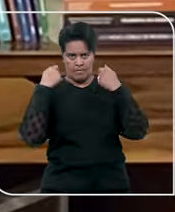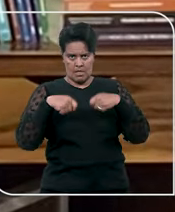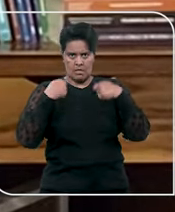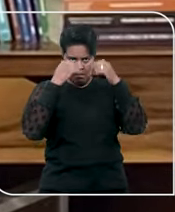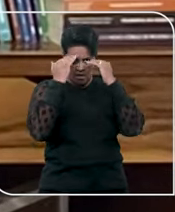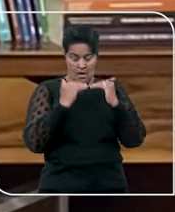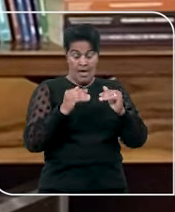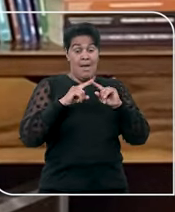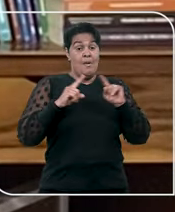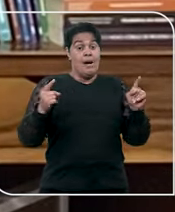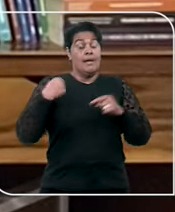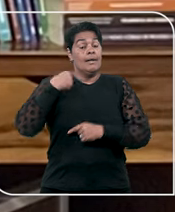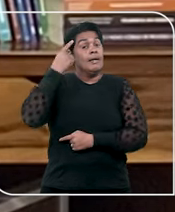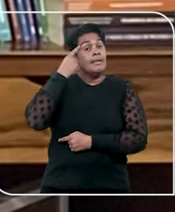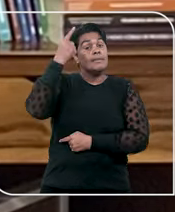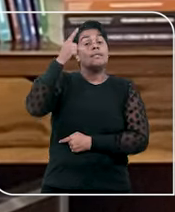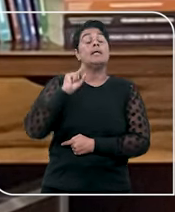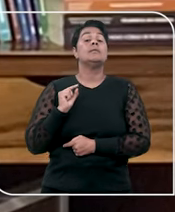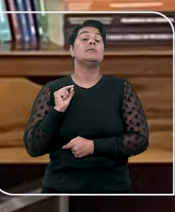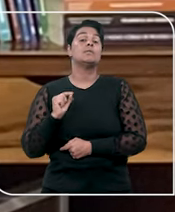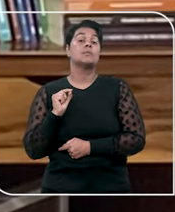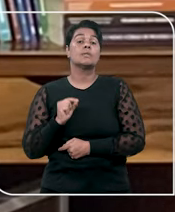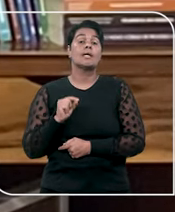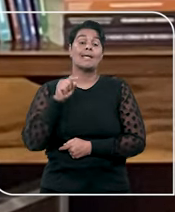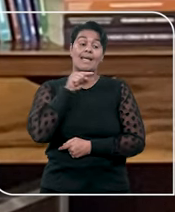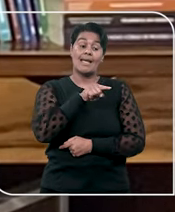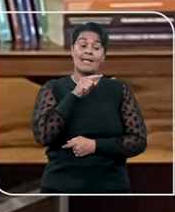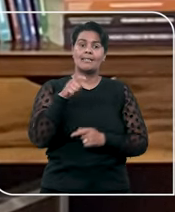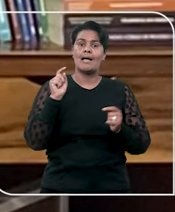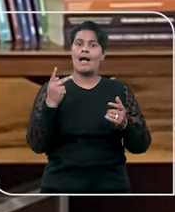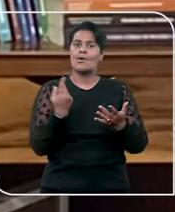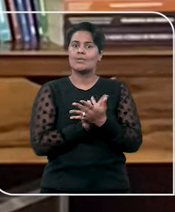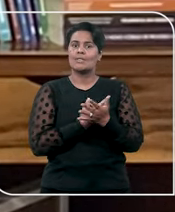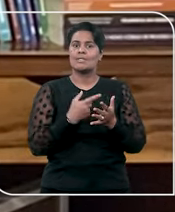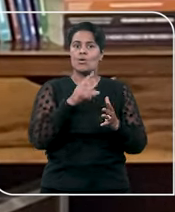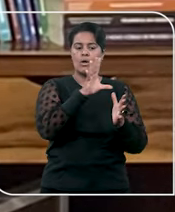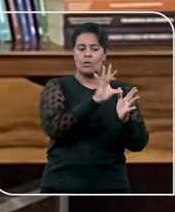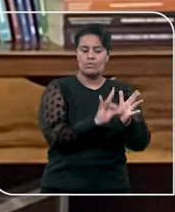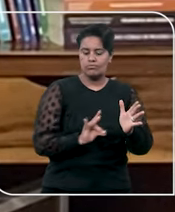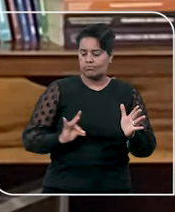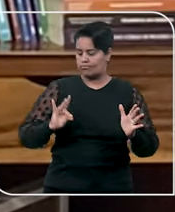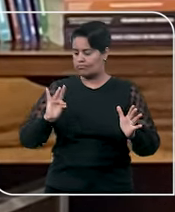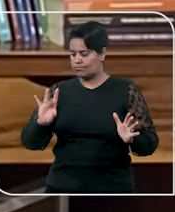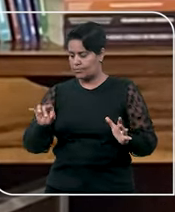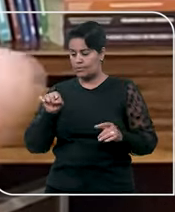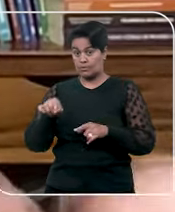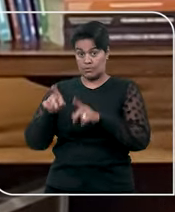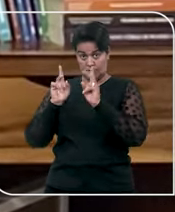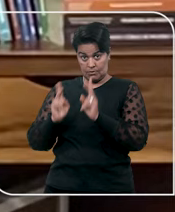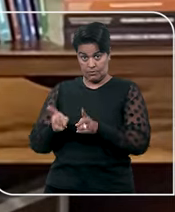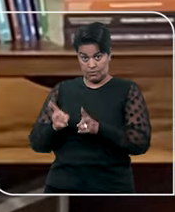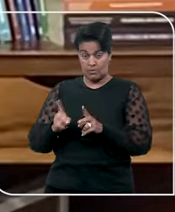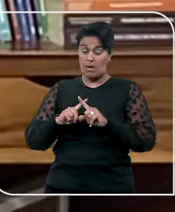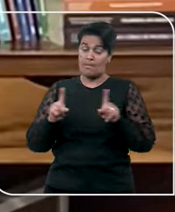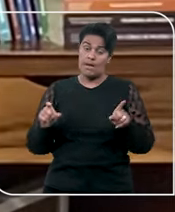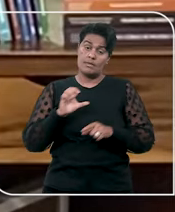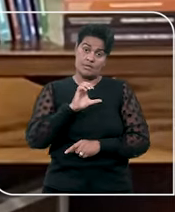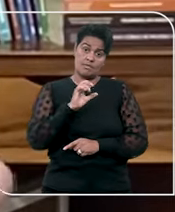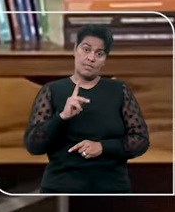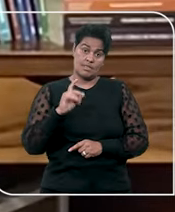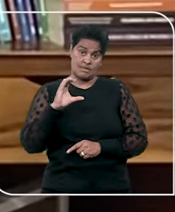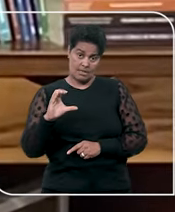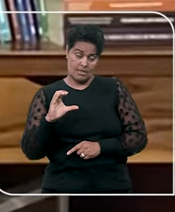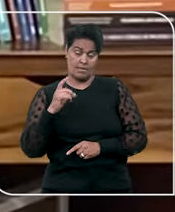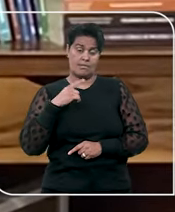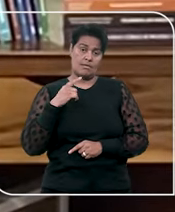ideia geral é que ele tenha sido retirado de um repositório oficial, mas o Código de Processo Civil, já